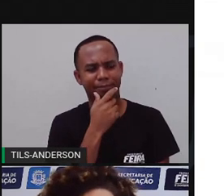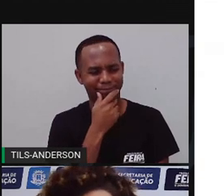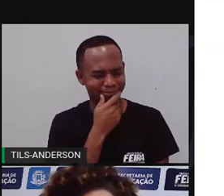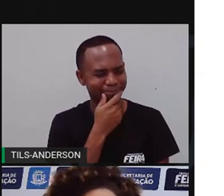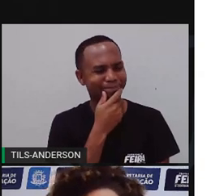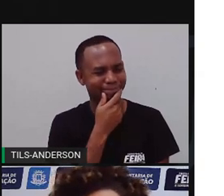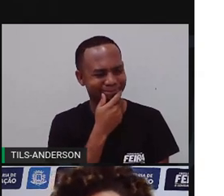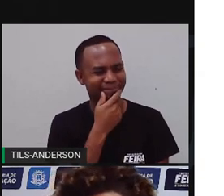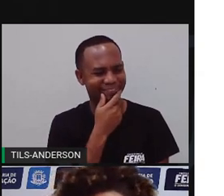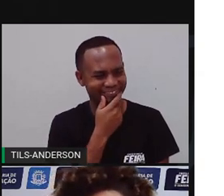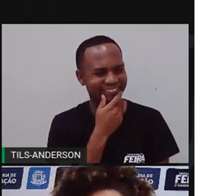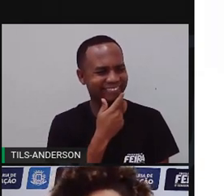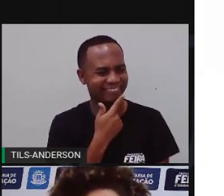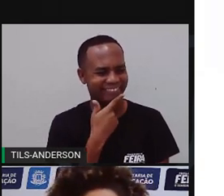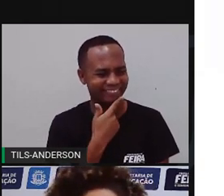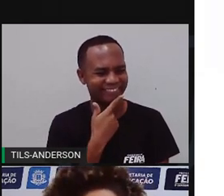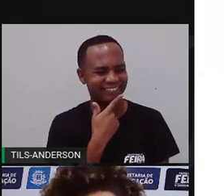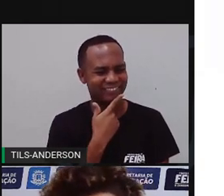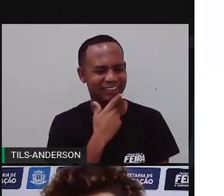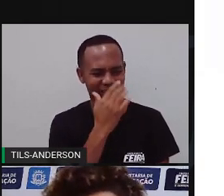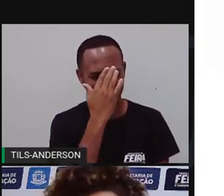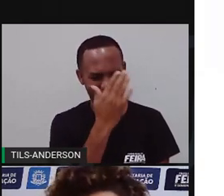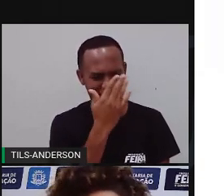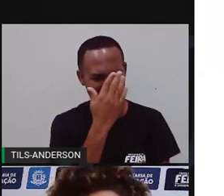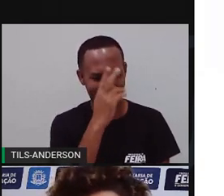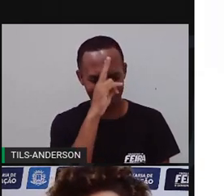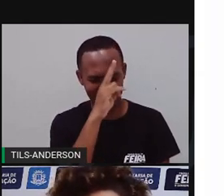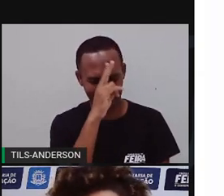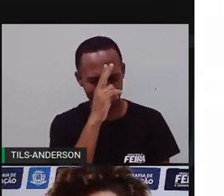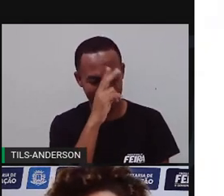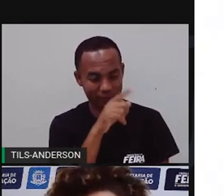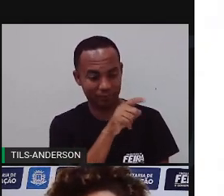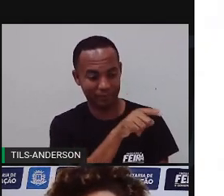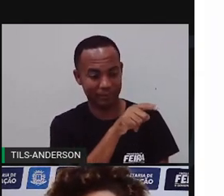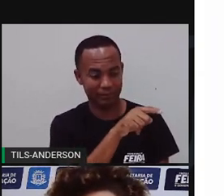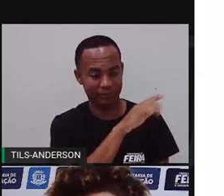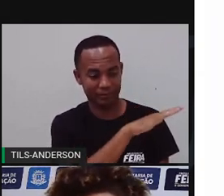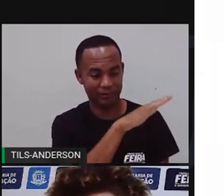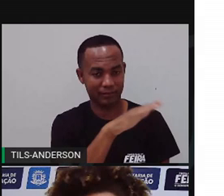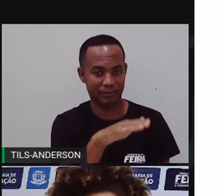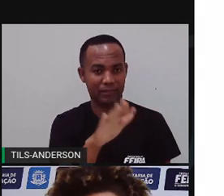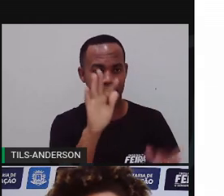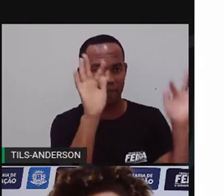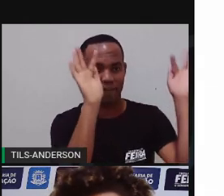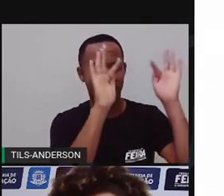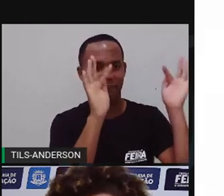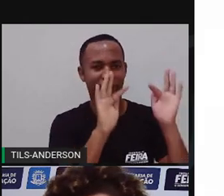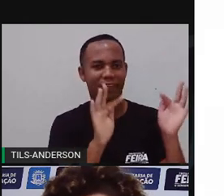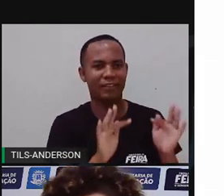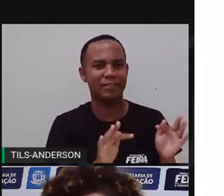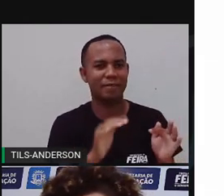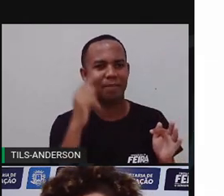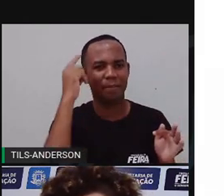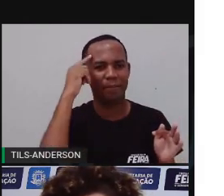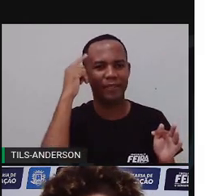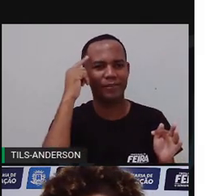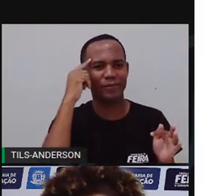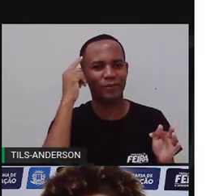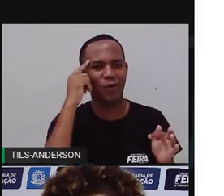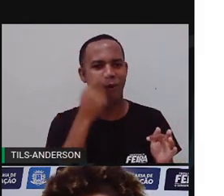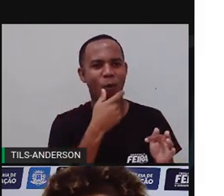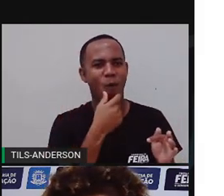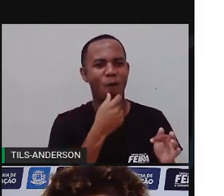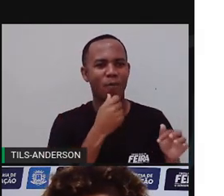Obrigada por me lembrarem. As crianças ficaram felizes porque acharam que tinham conseguido convencer os